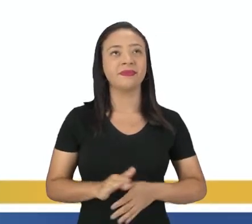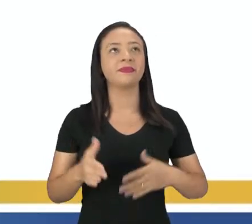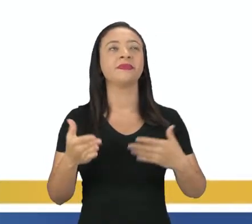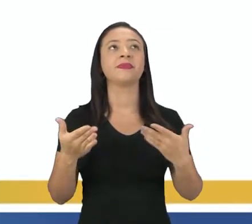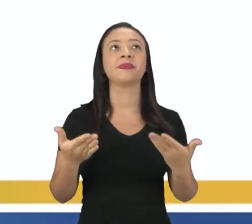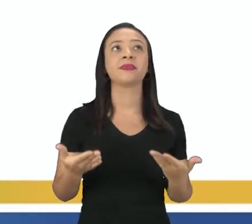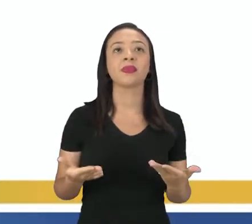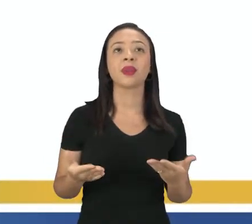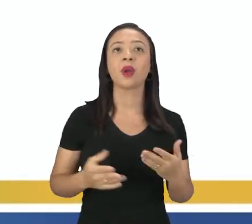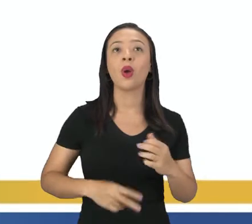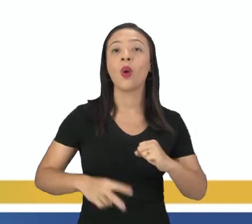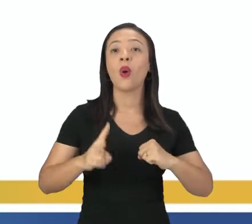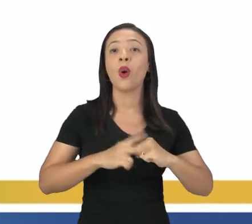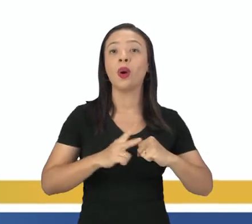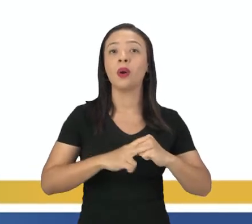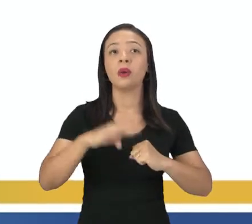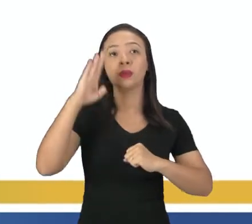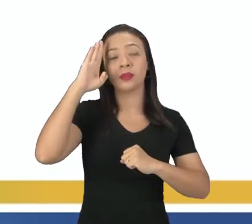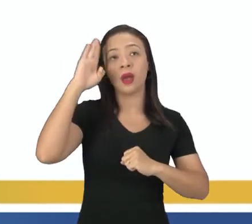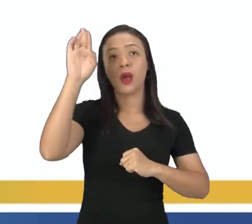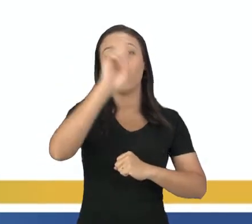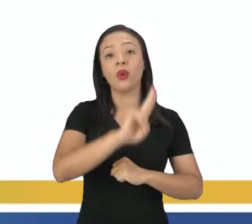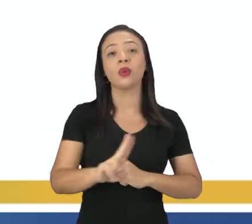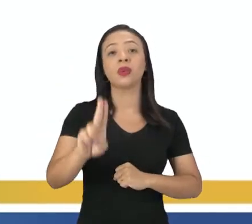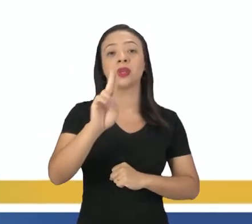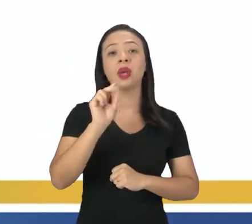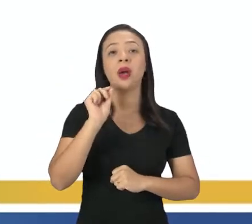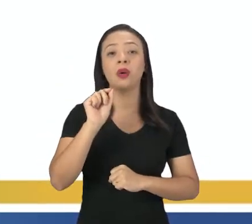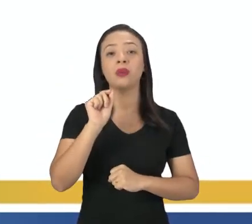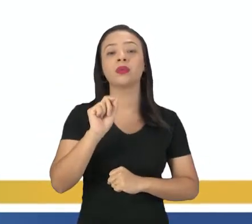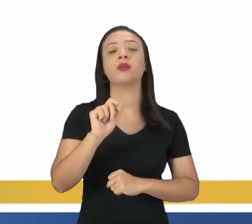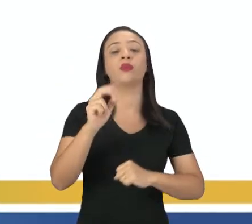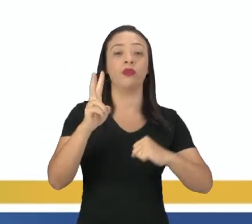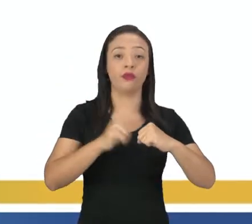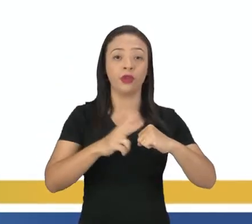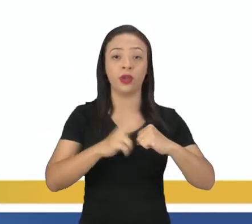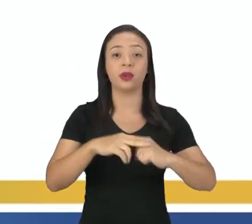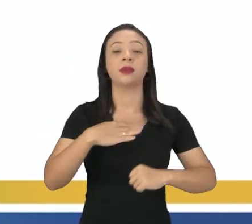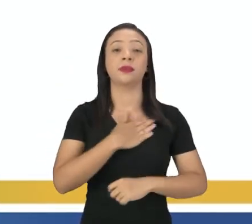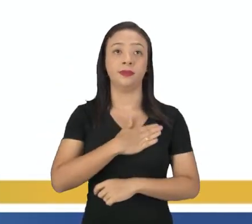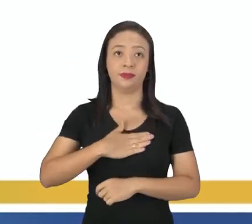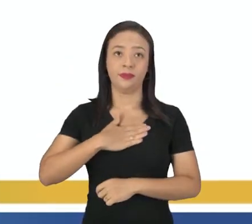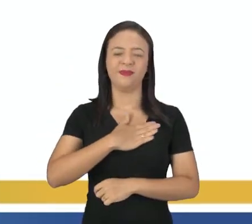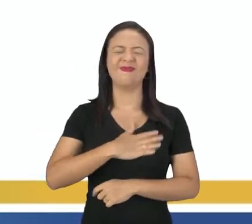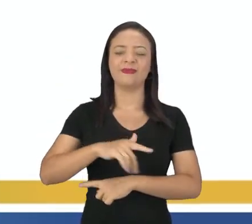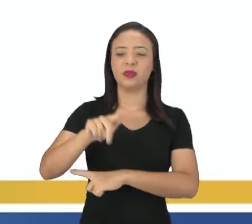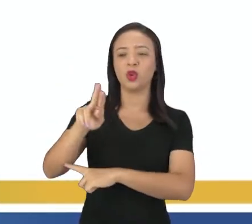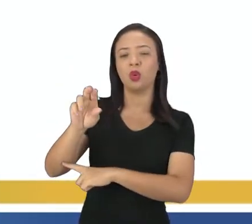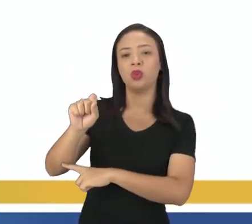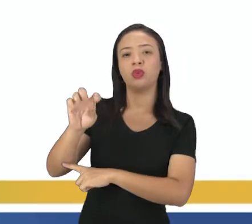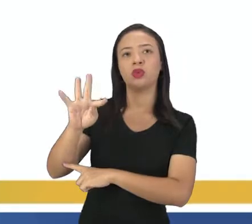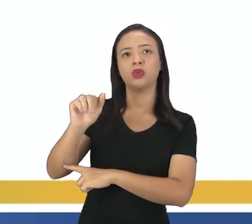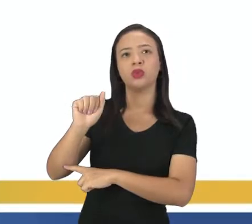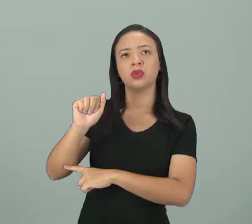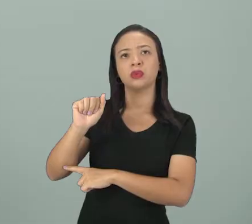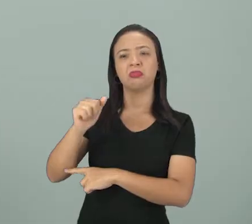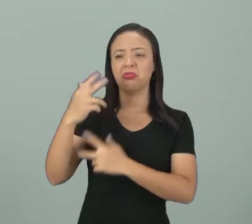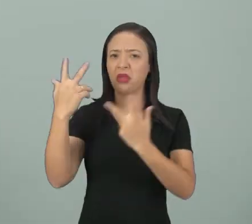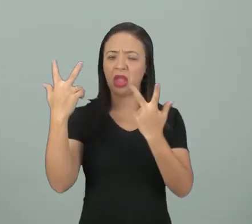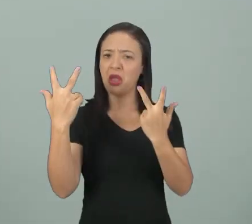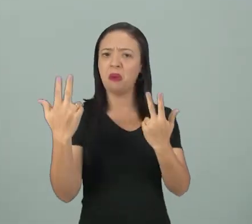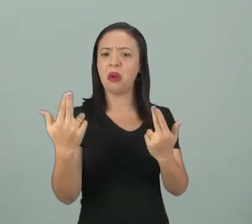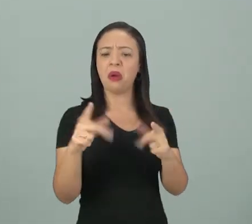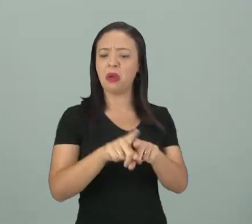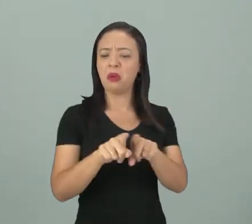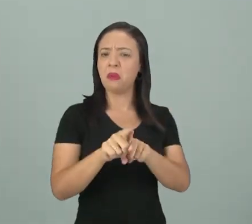Então, o principal verbo que eu uso na língua espanhola para expressar isso é o verbo gostar. Ah, professor, mas isso é igual do português, que no português